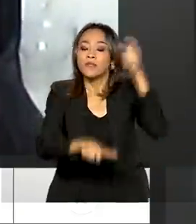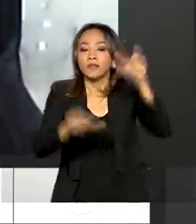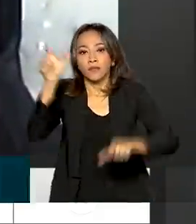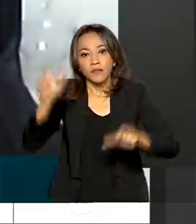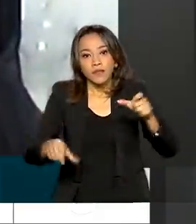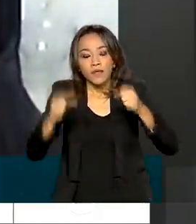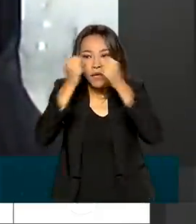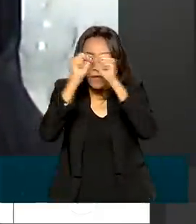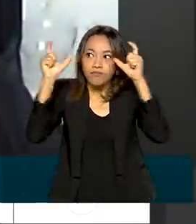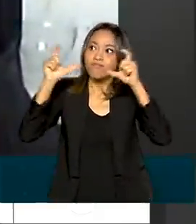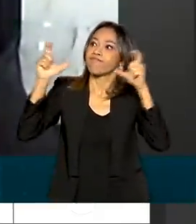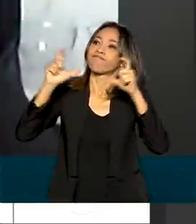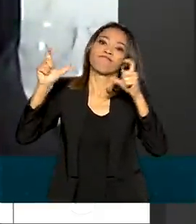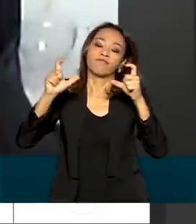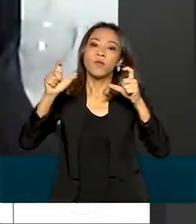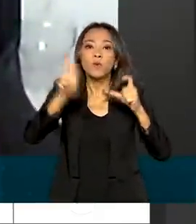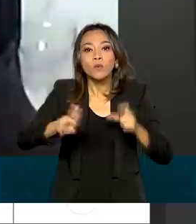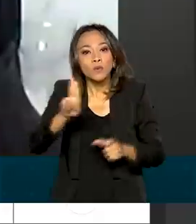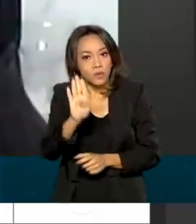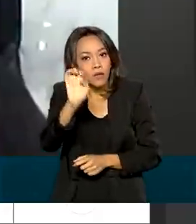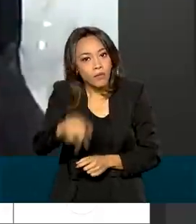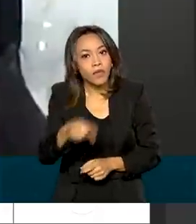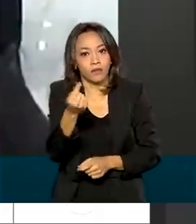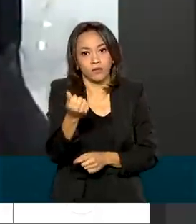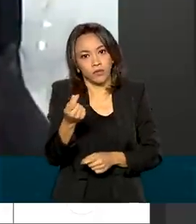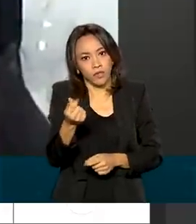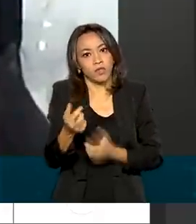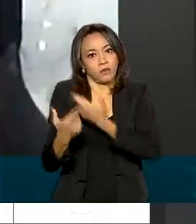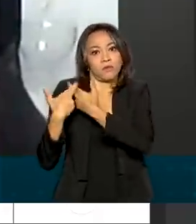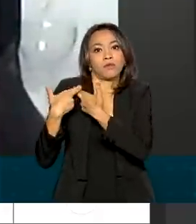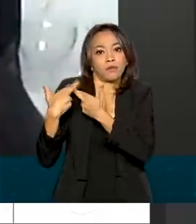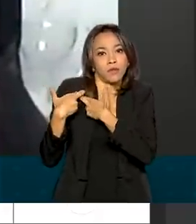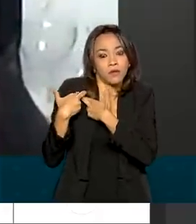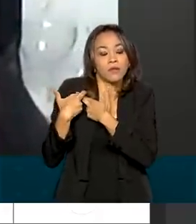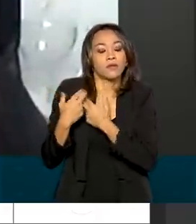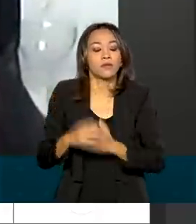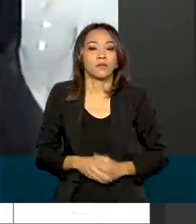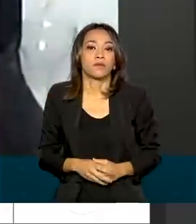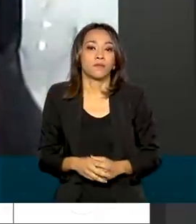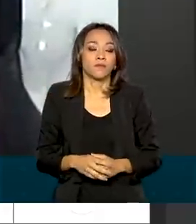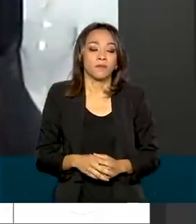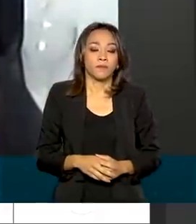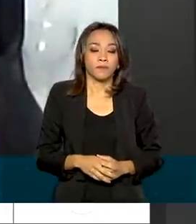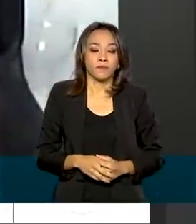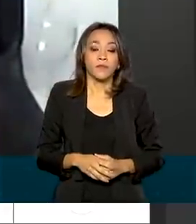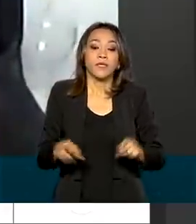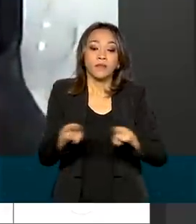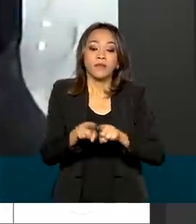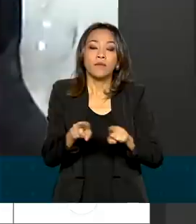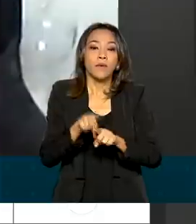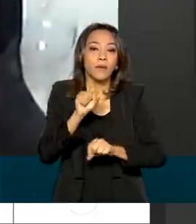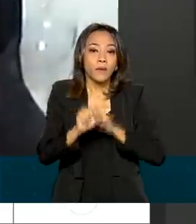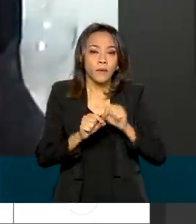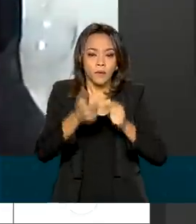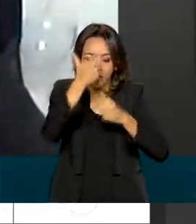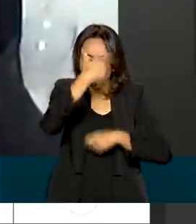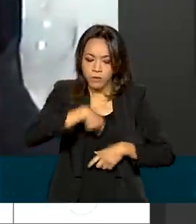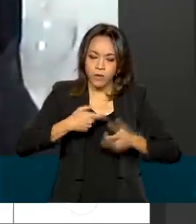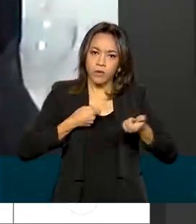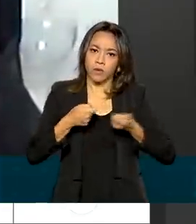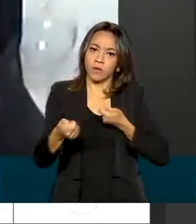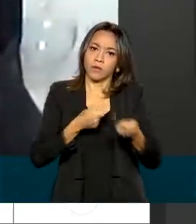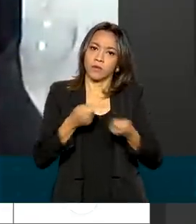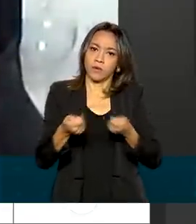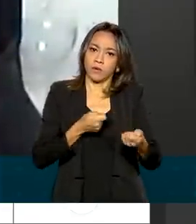despertar o consumo consciente e responsável, a responsabilidade, o autocontrole com